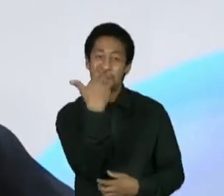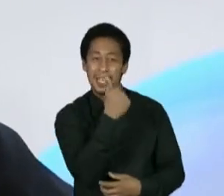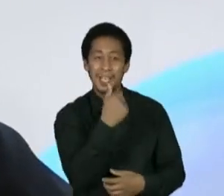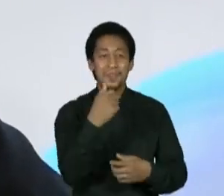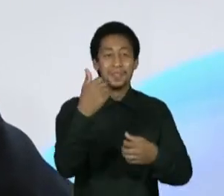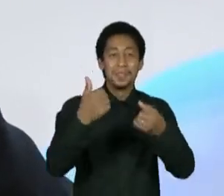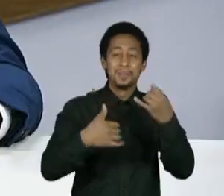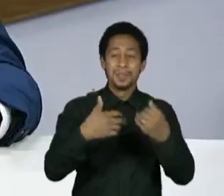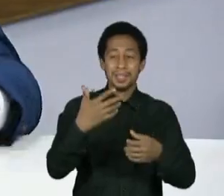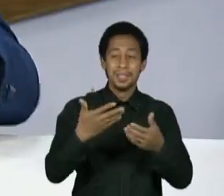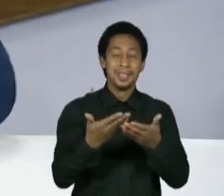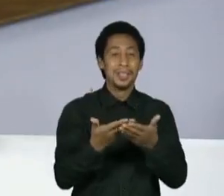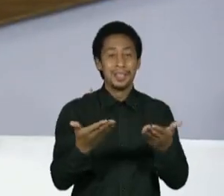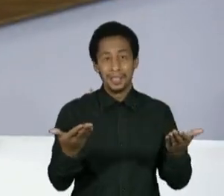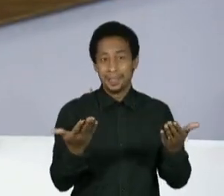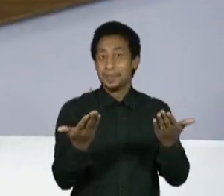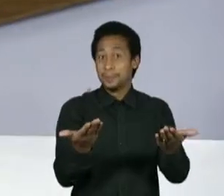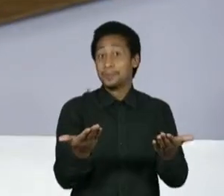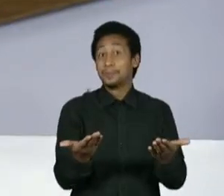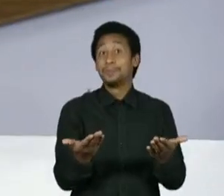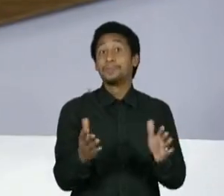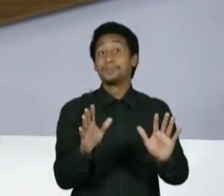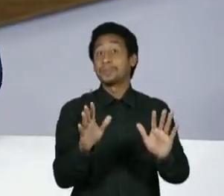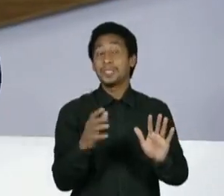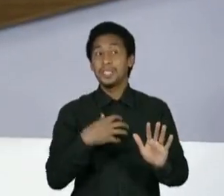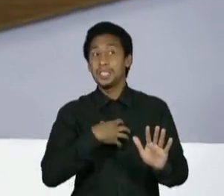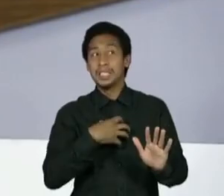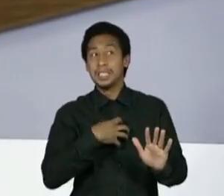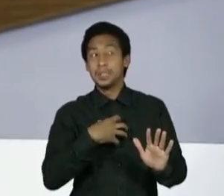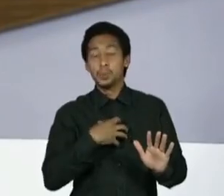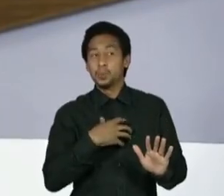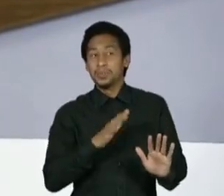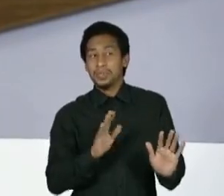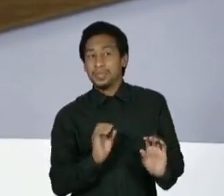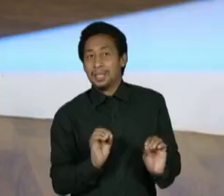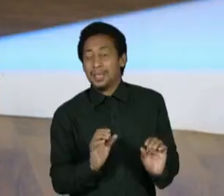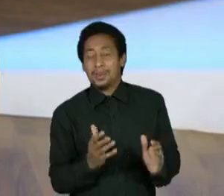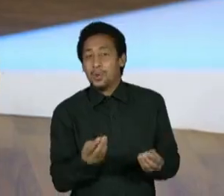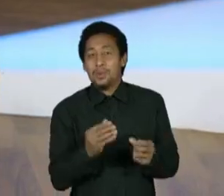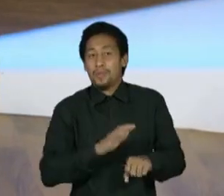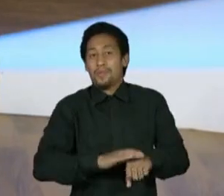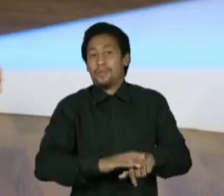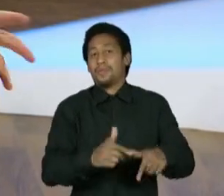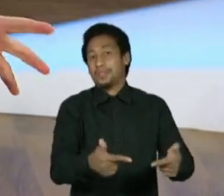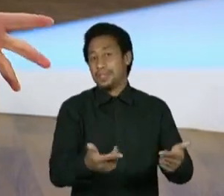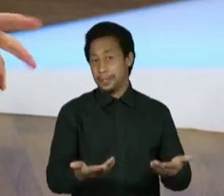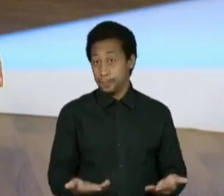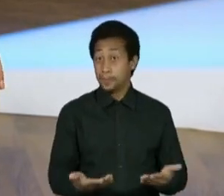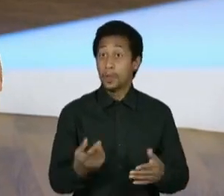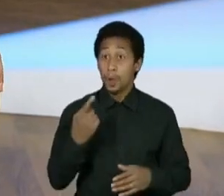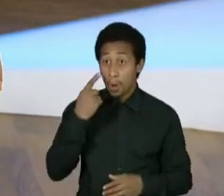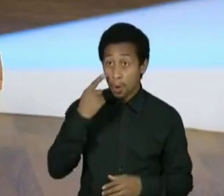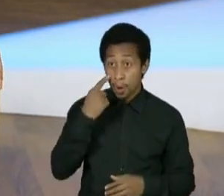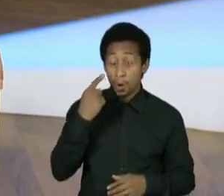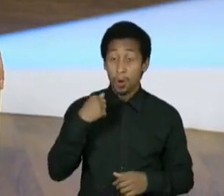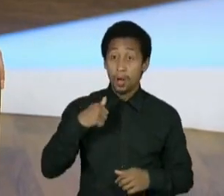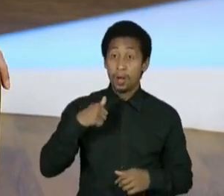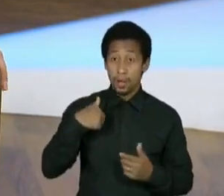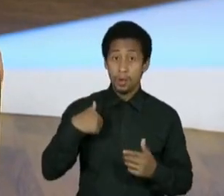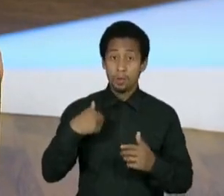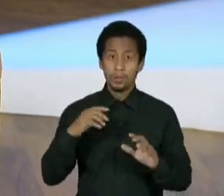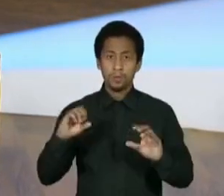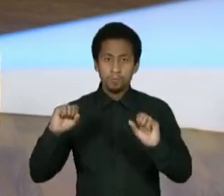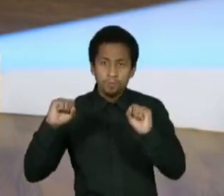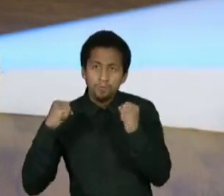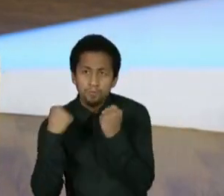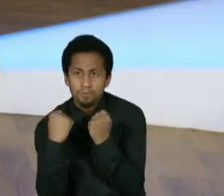Braga e do Paok, você falou, não vou fazer aquilo que não sinto. Verdade, para mim, atacar e defender é uma arte, saber defender é uma arte,